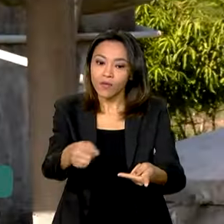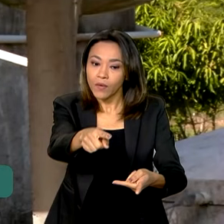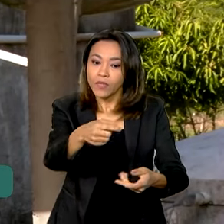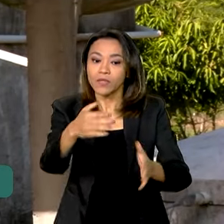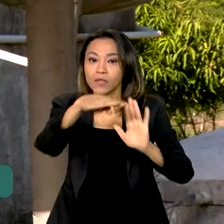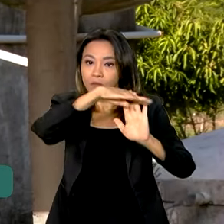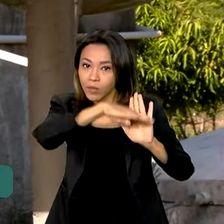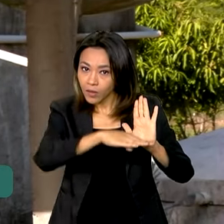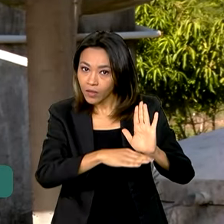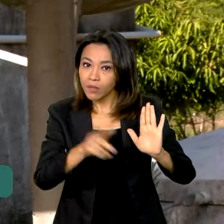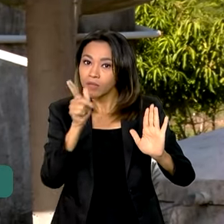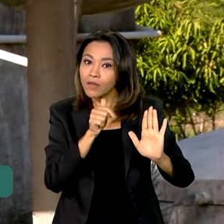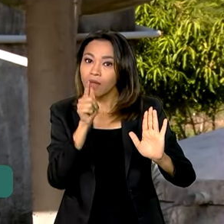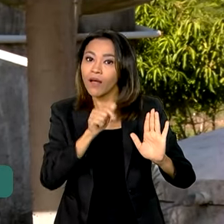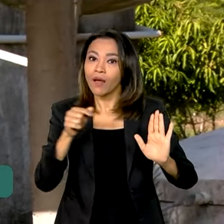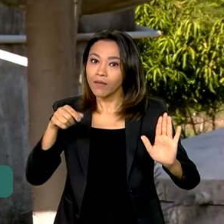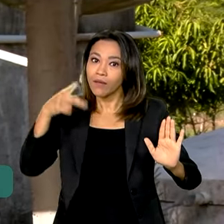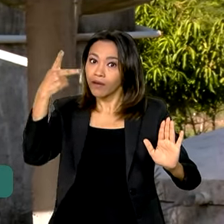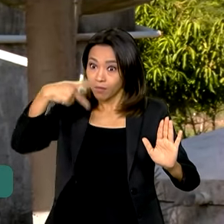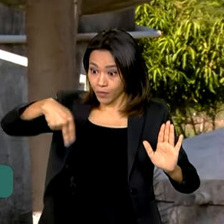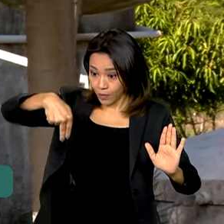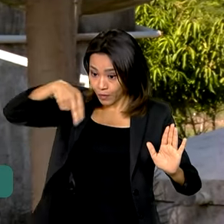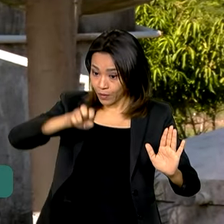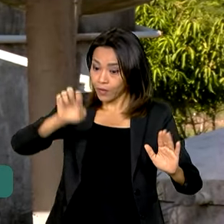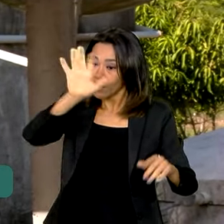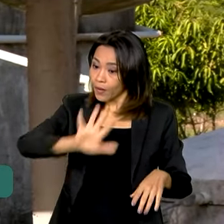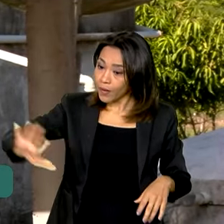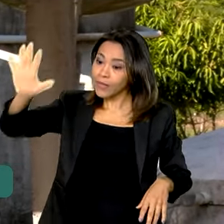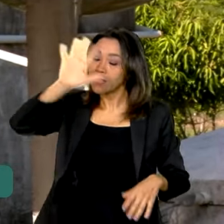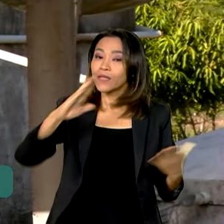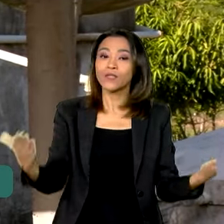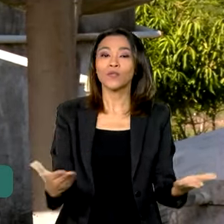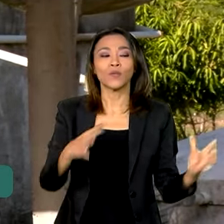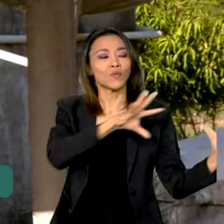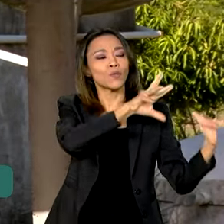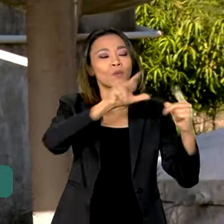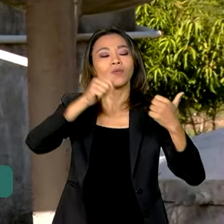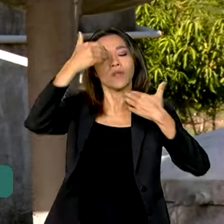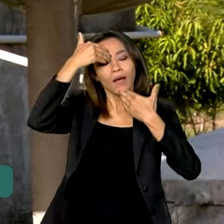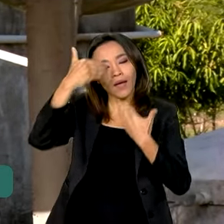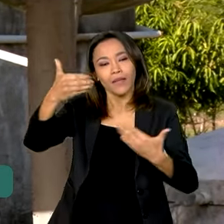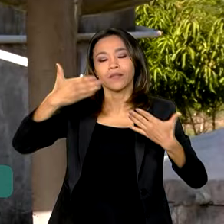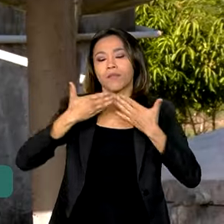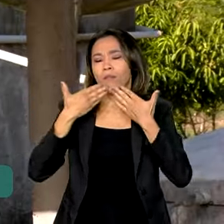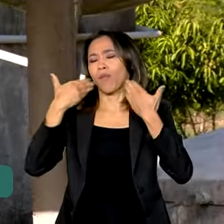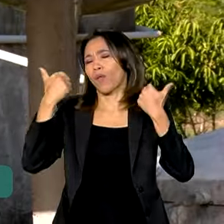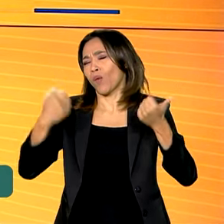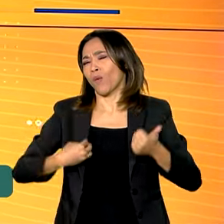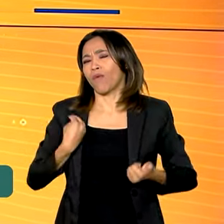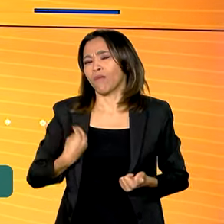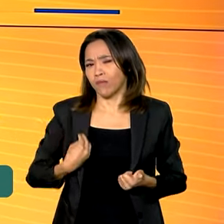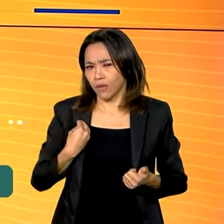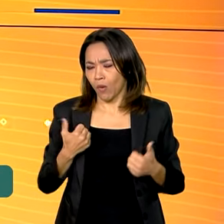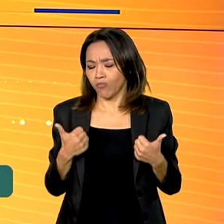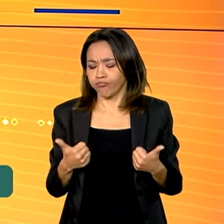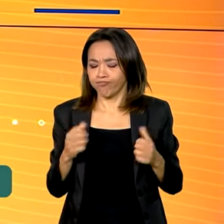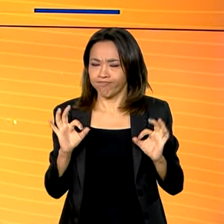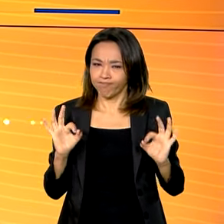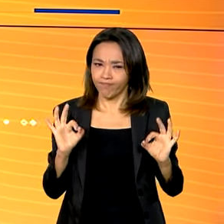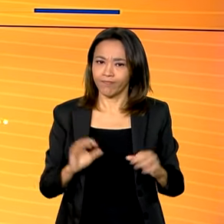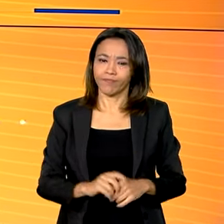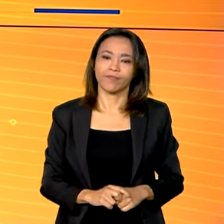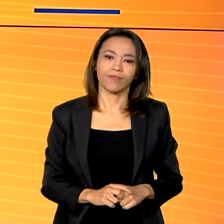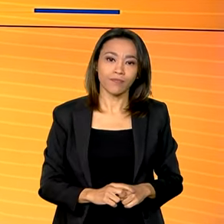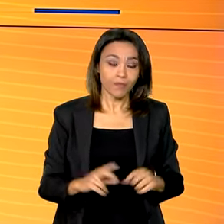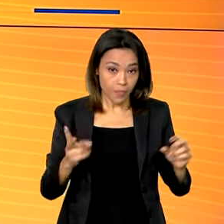o Nordeste. E hoje todo mundo só tem a agradecer, né? Porque melhorou muito a vida da gente. E por falar